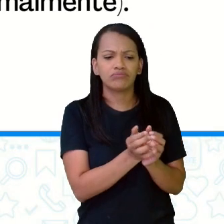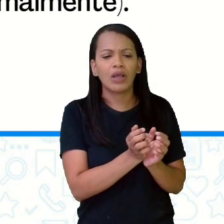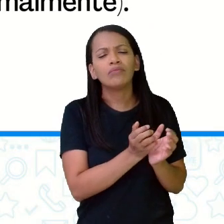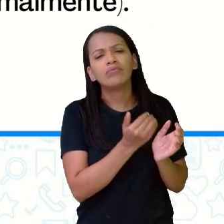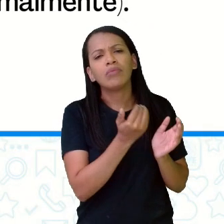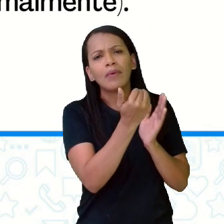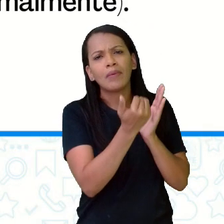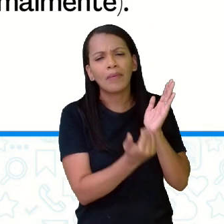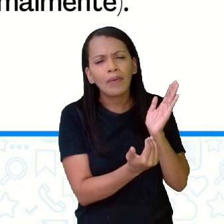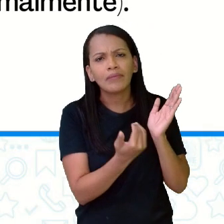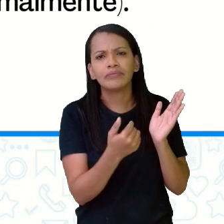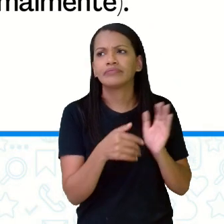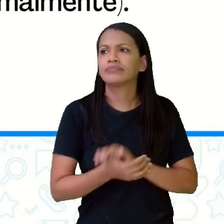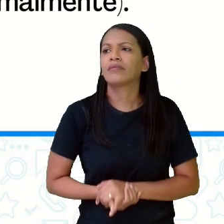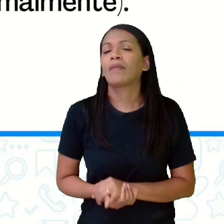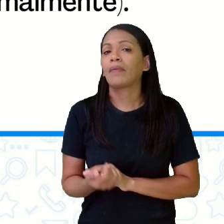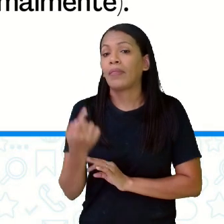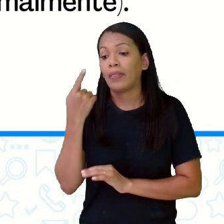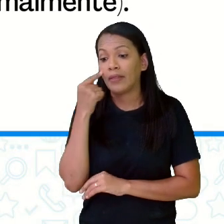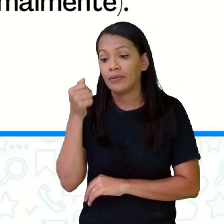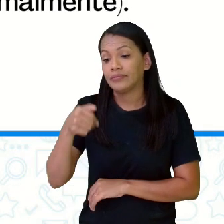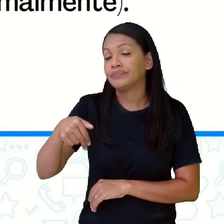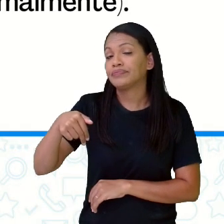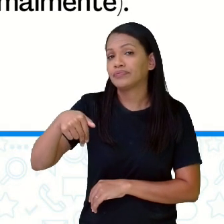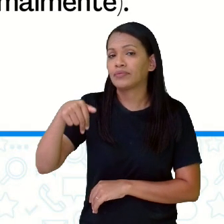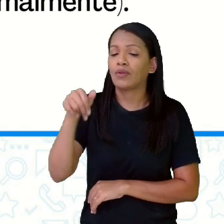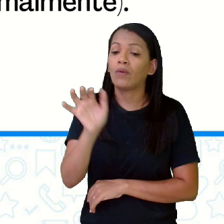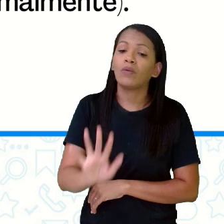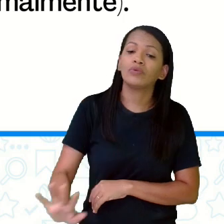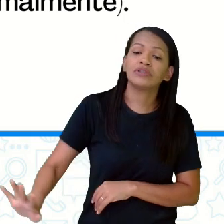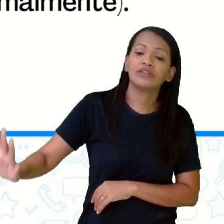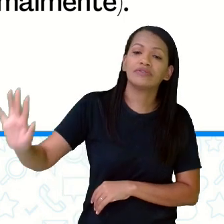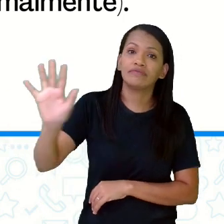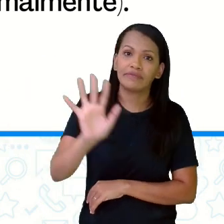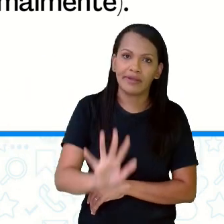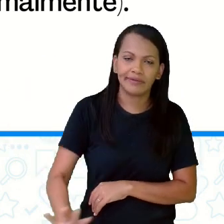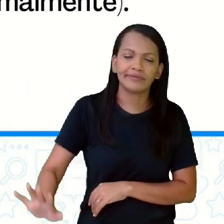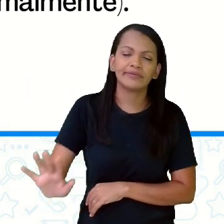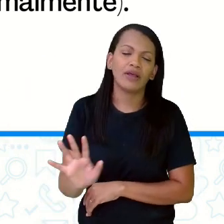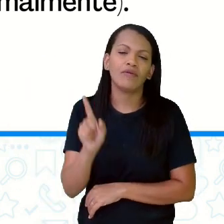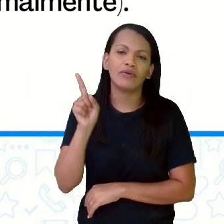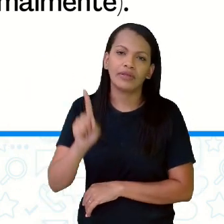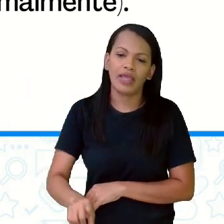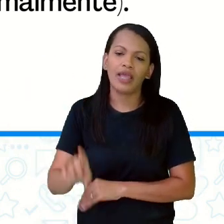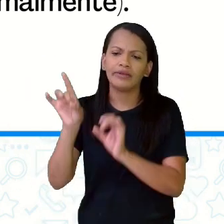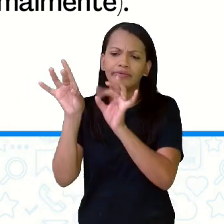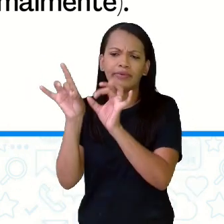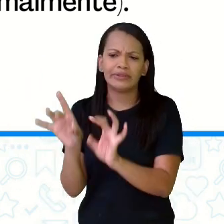são contáveis, possuem plural, apenas em condições especiais.